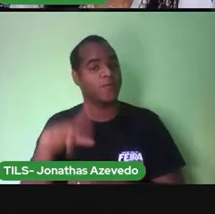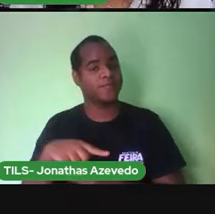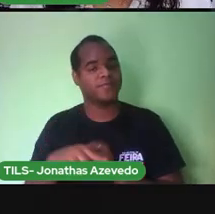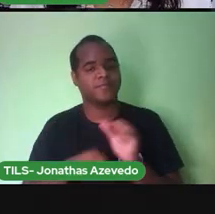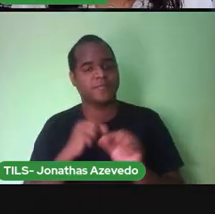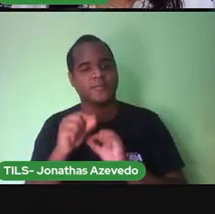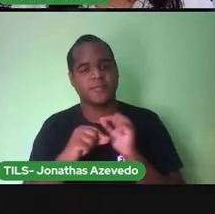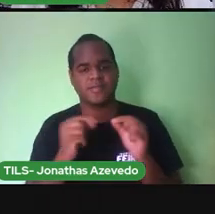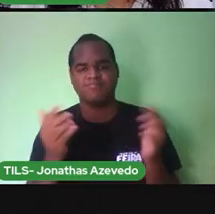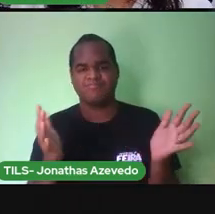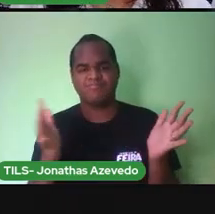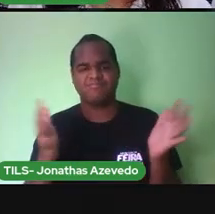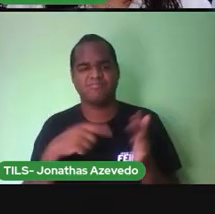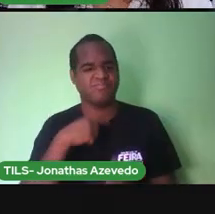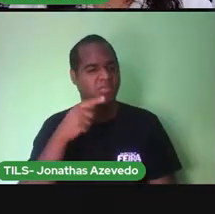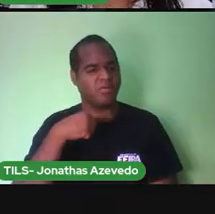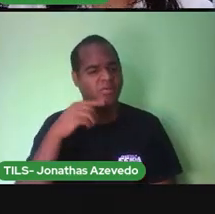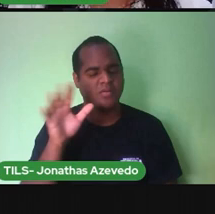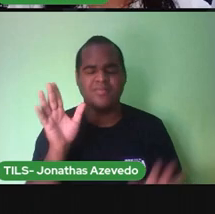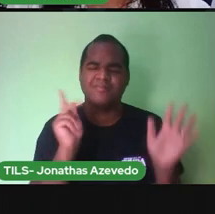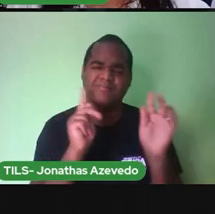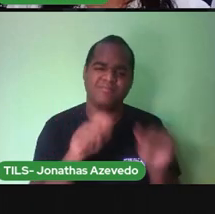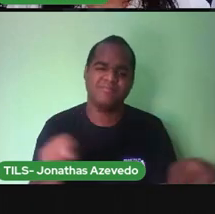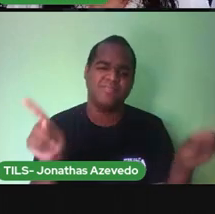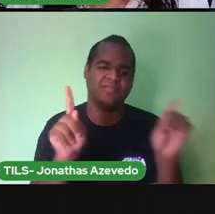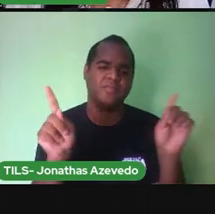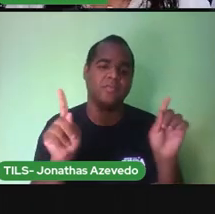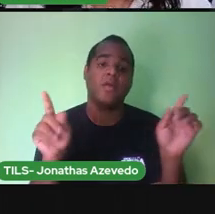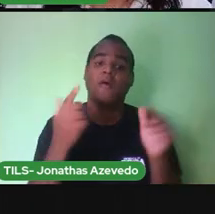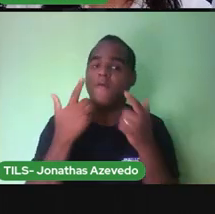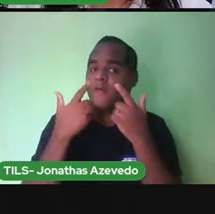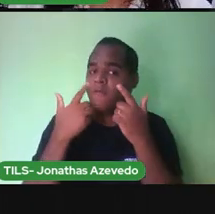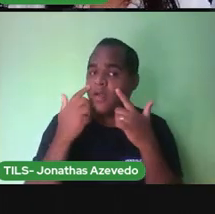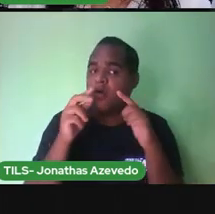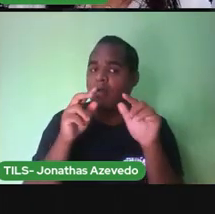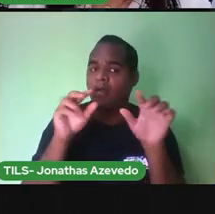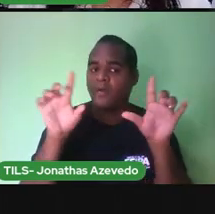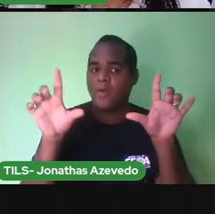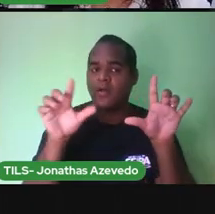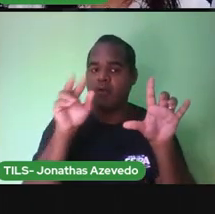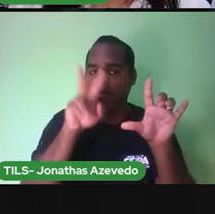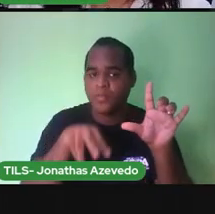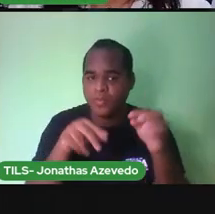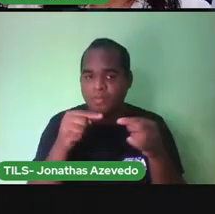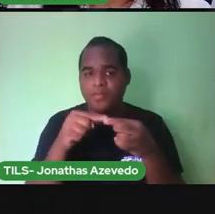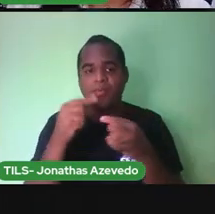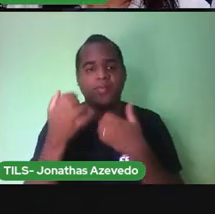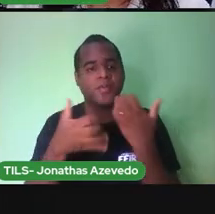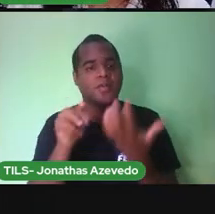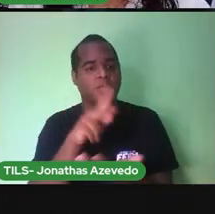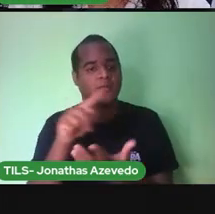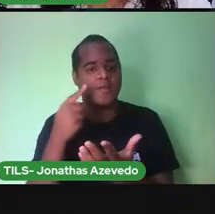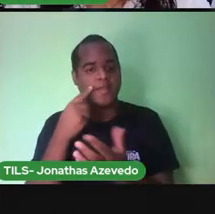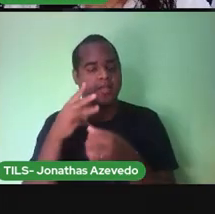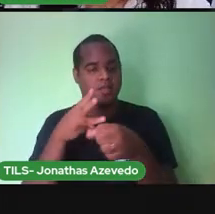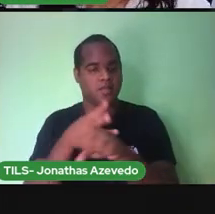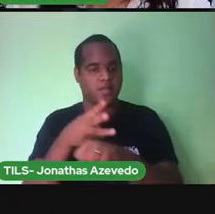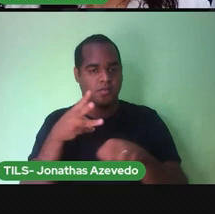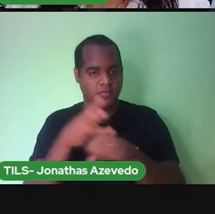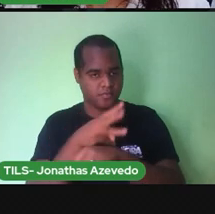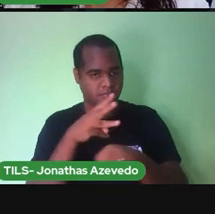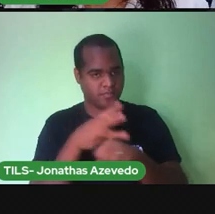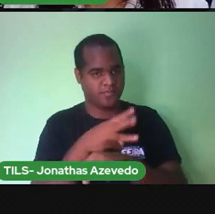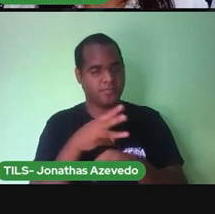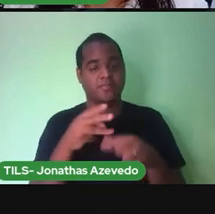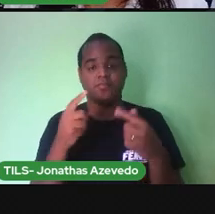Não fiquem com dúvidas. Assistam a aula, perguntem ao seu professor e a sua professora lá no grupinho do WhatsApp ou da